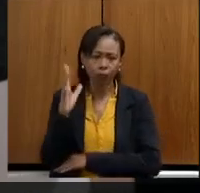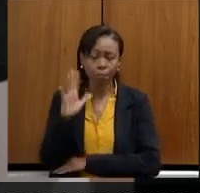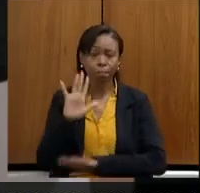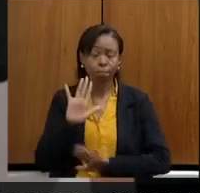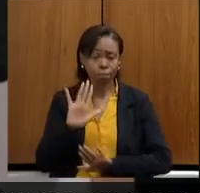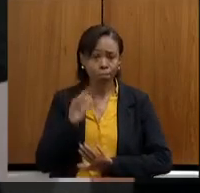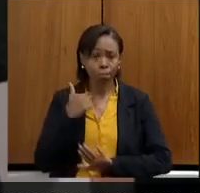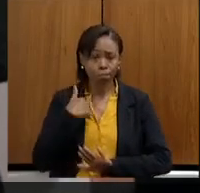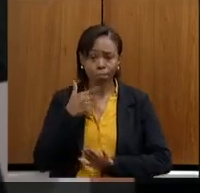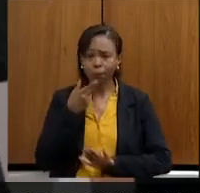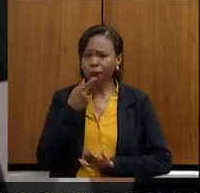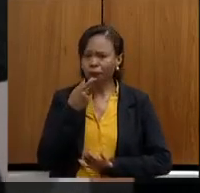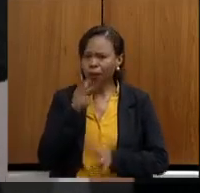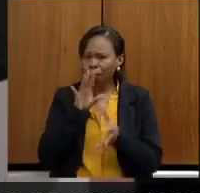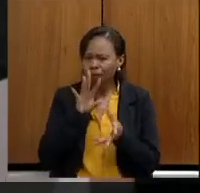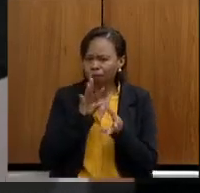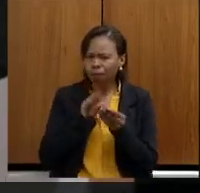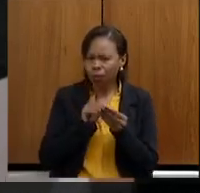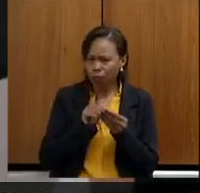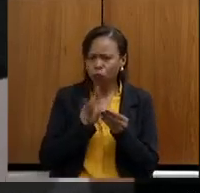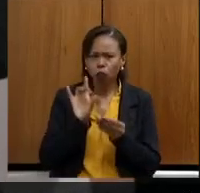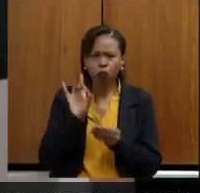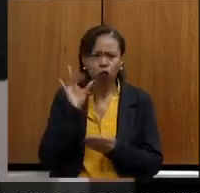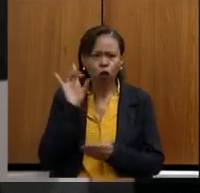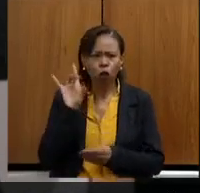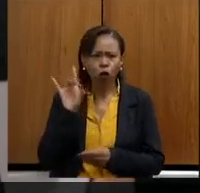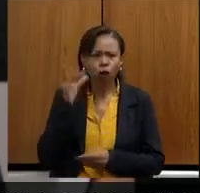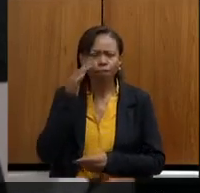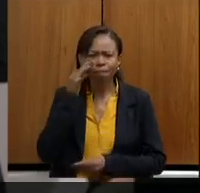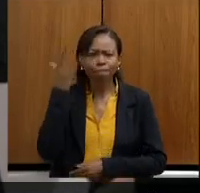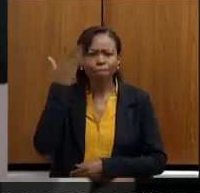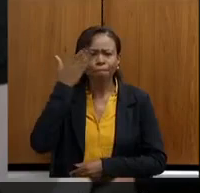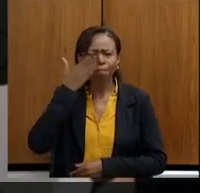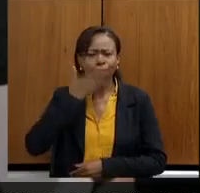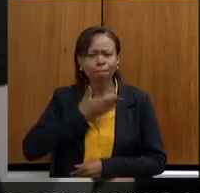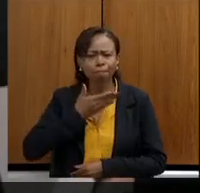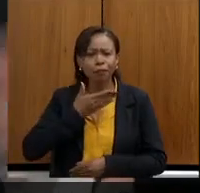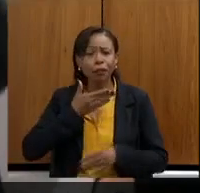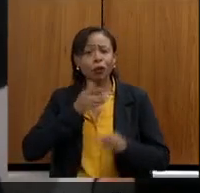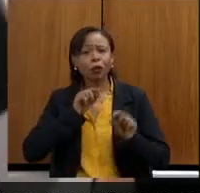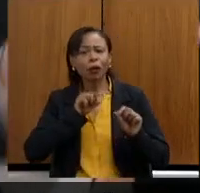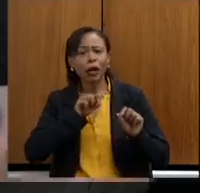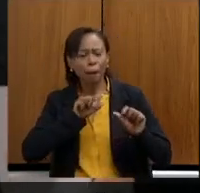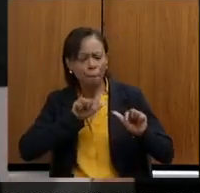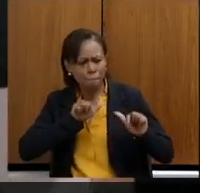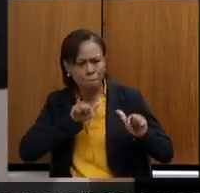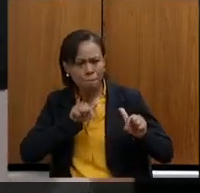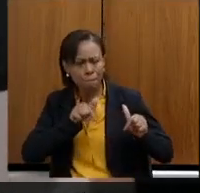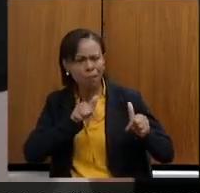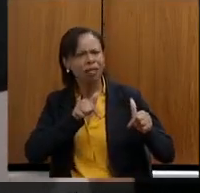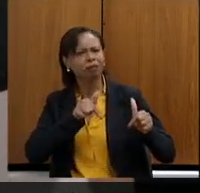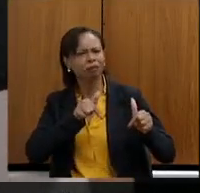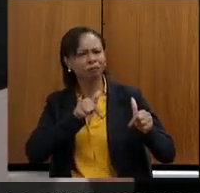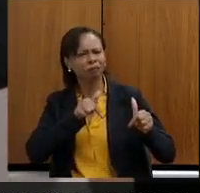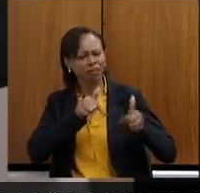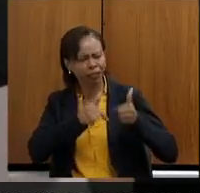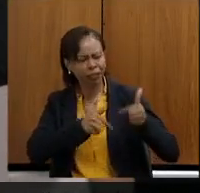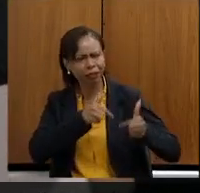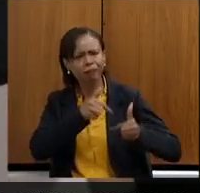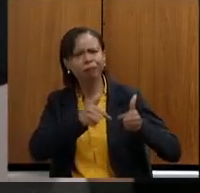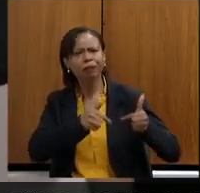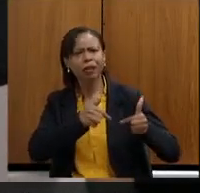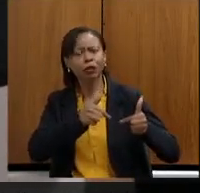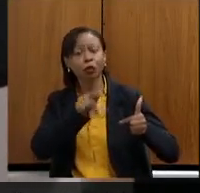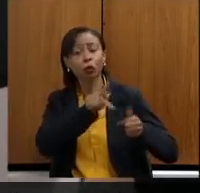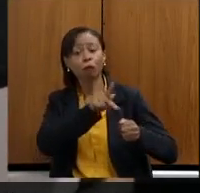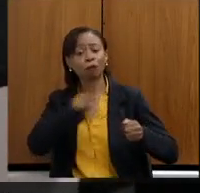apenas dar um testemunho do empenho, da dedicação do presidente desta comissão, deputado Noraldino Júnior, e